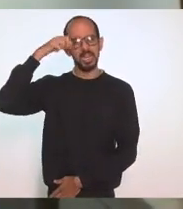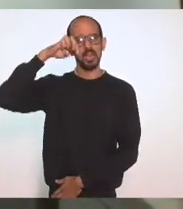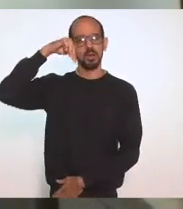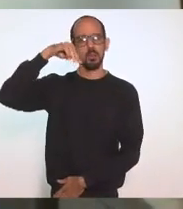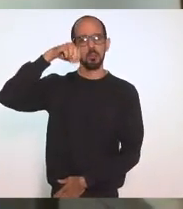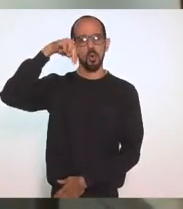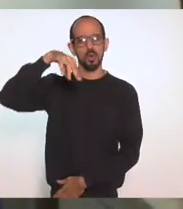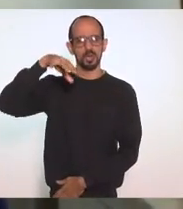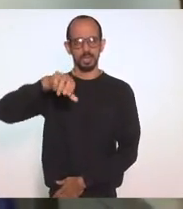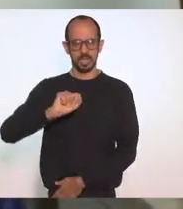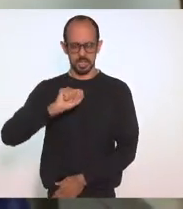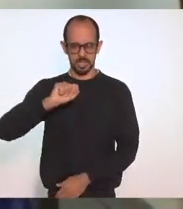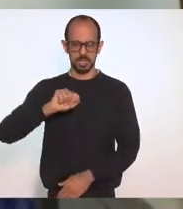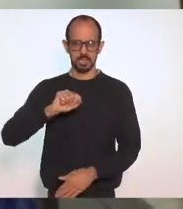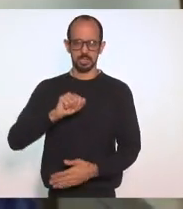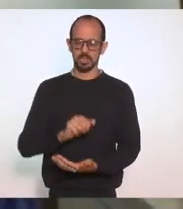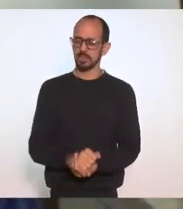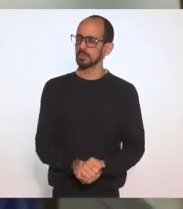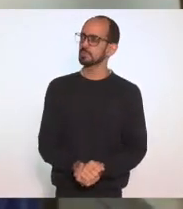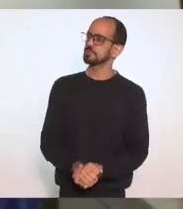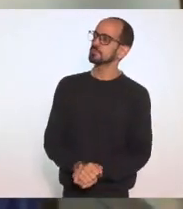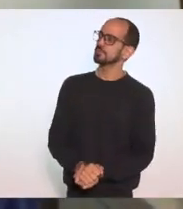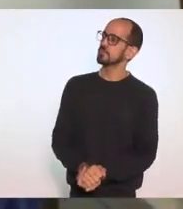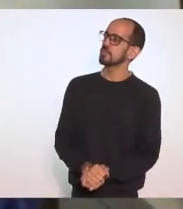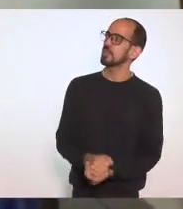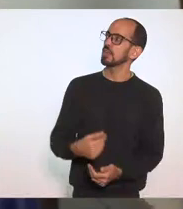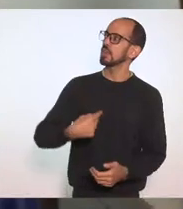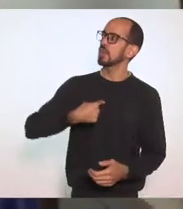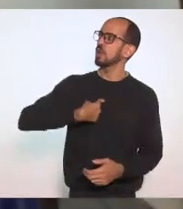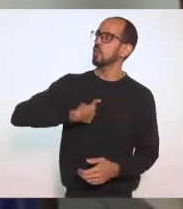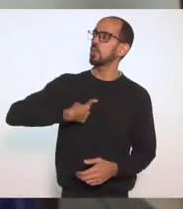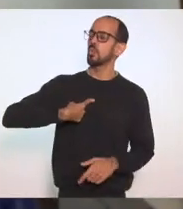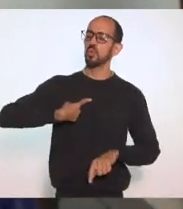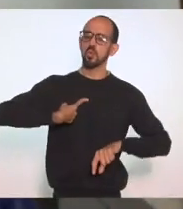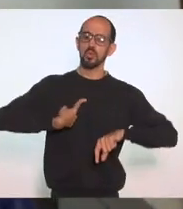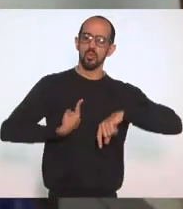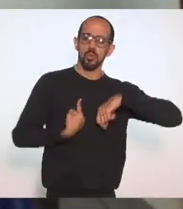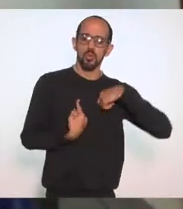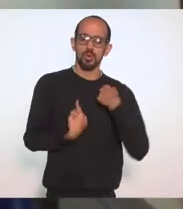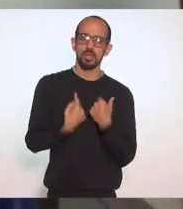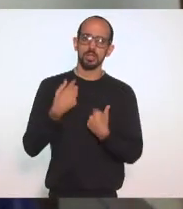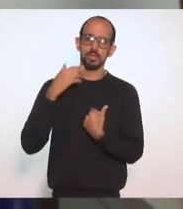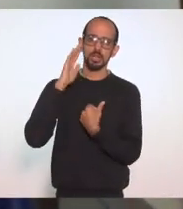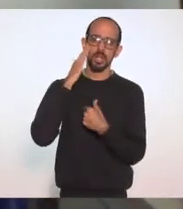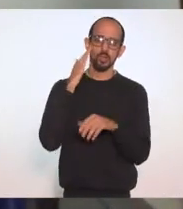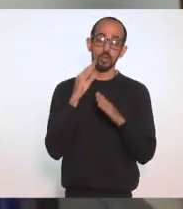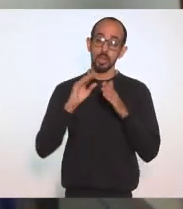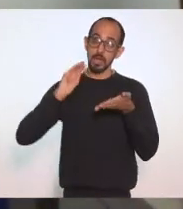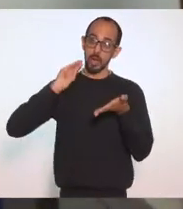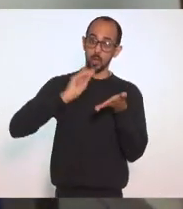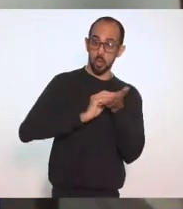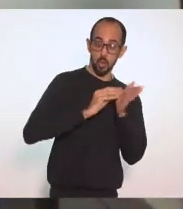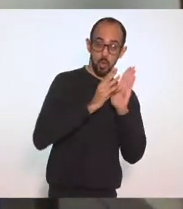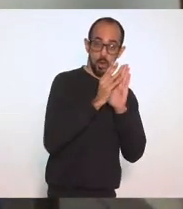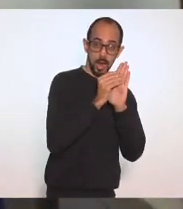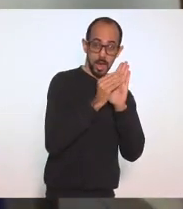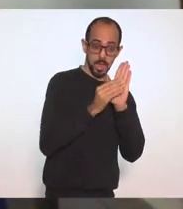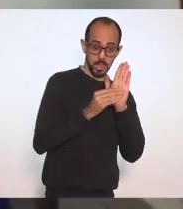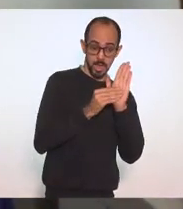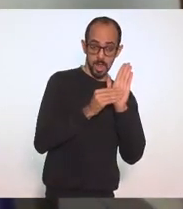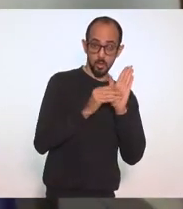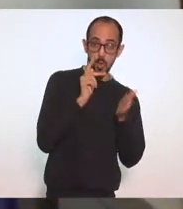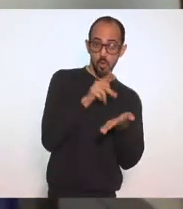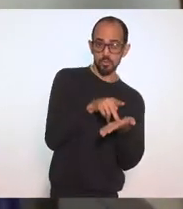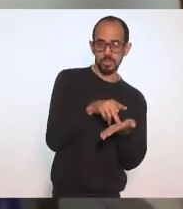Francisco Que Incluiu no Calendário Oficial Do estado Do Rio De janeiro O dia